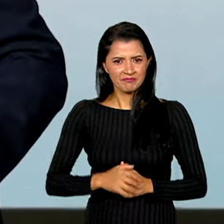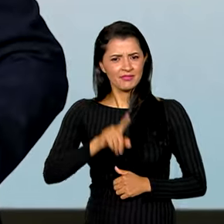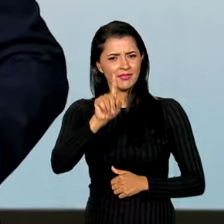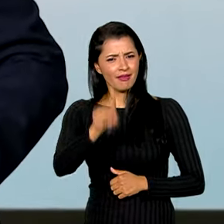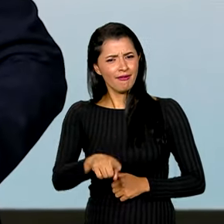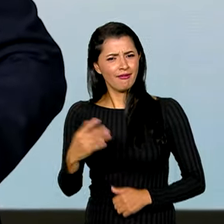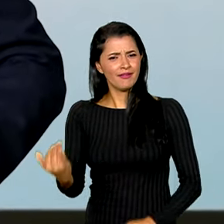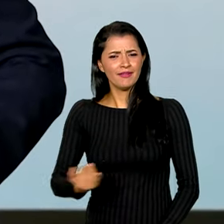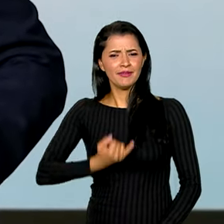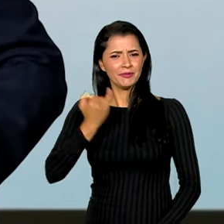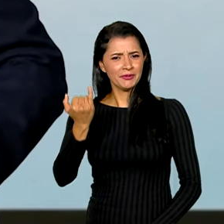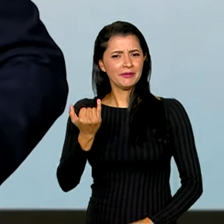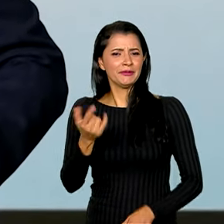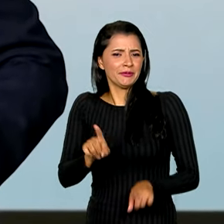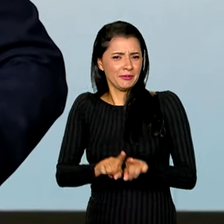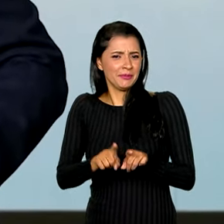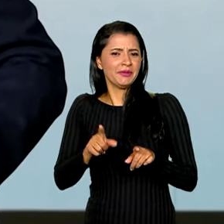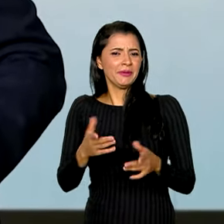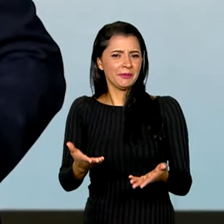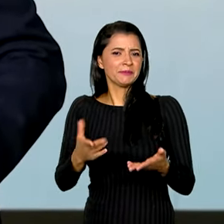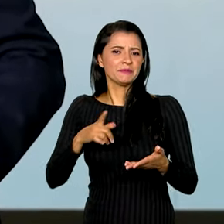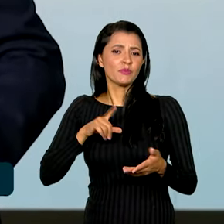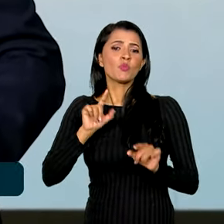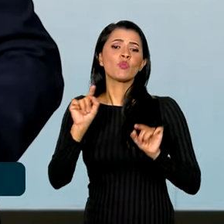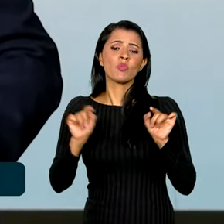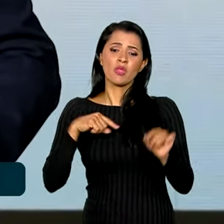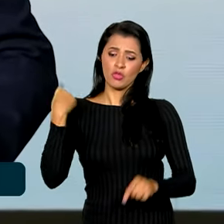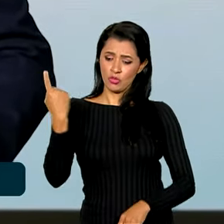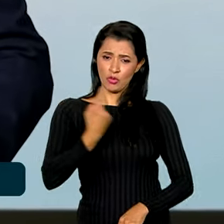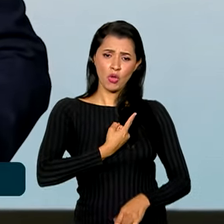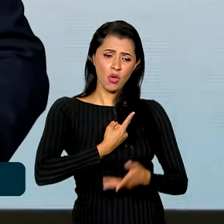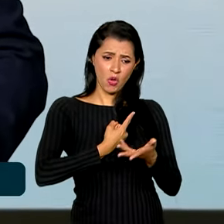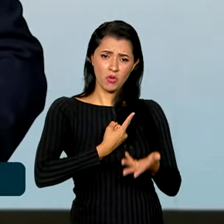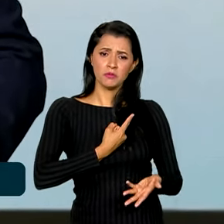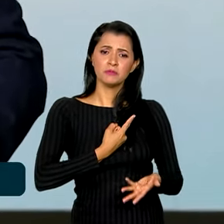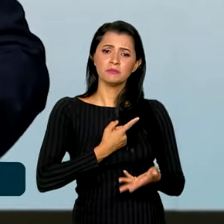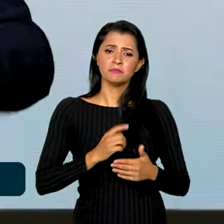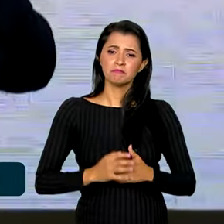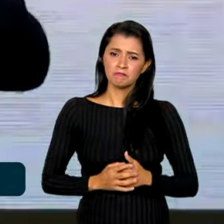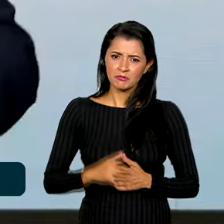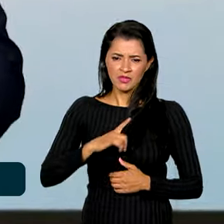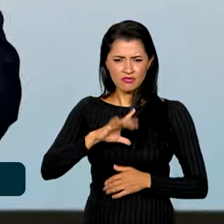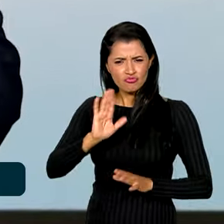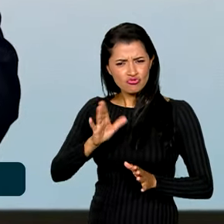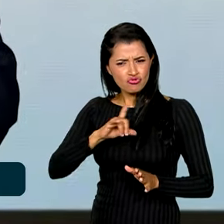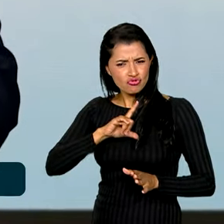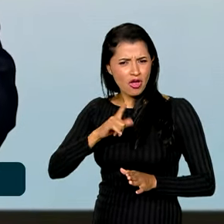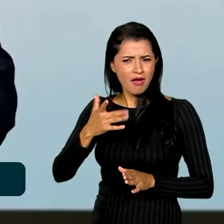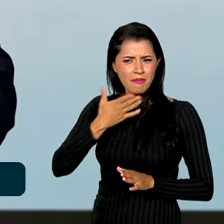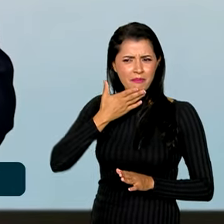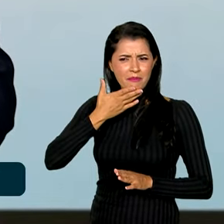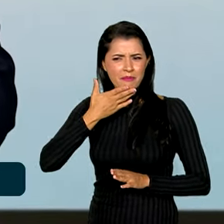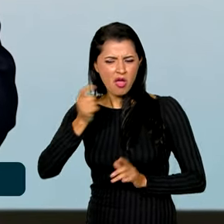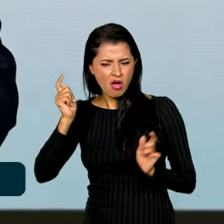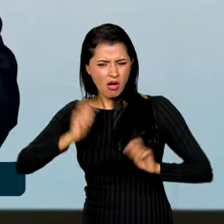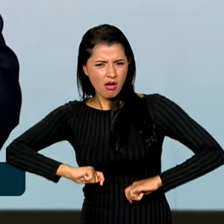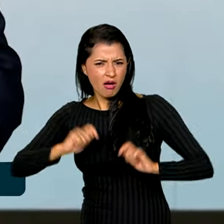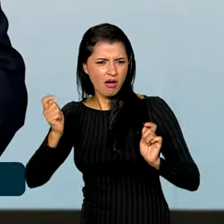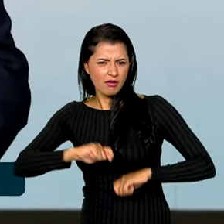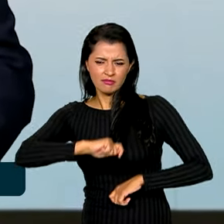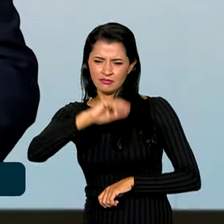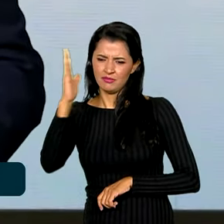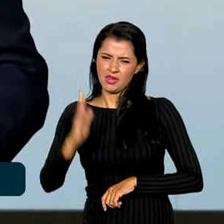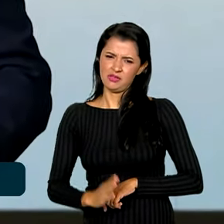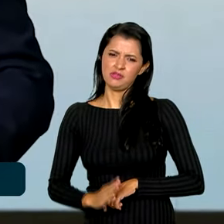muito importante que nós, que temos as melhores condições do